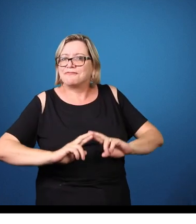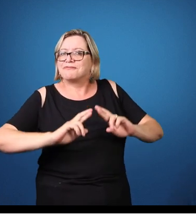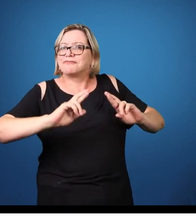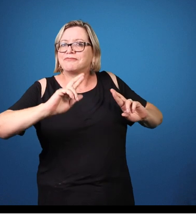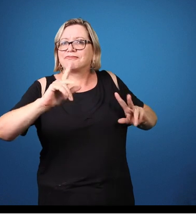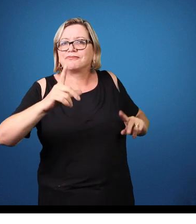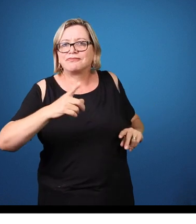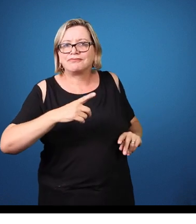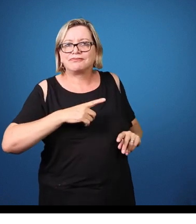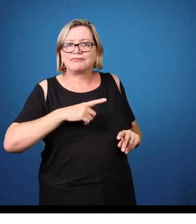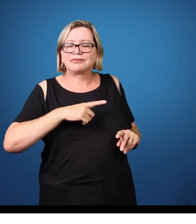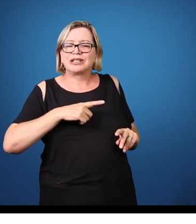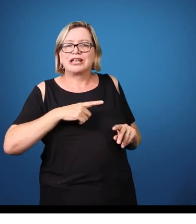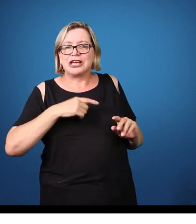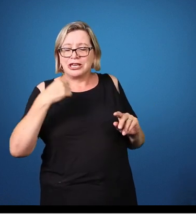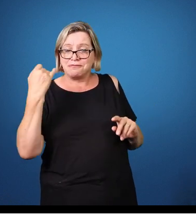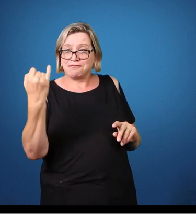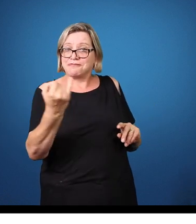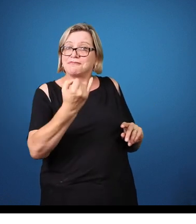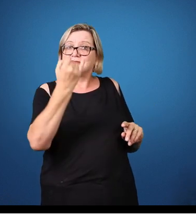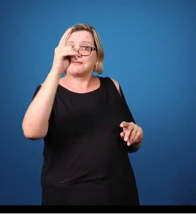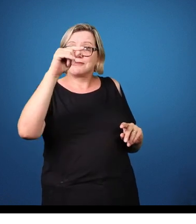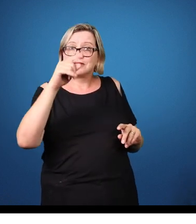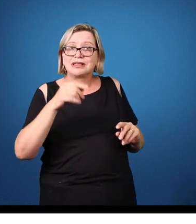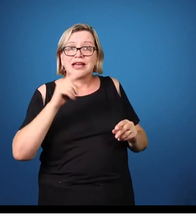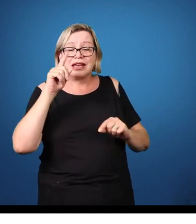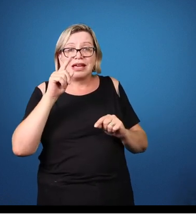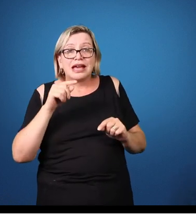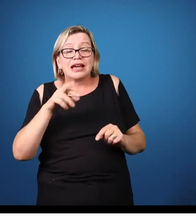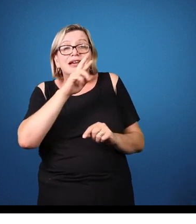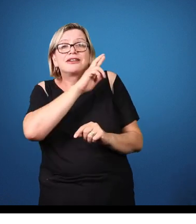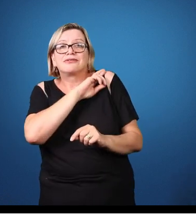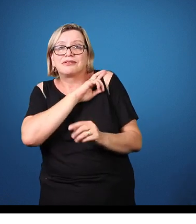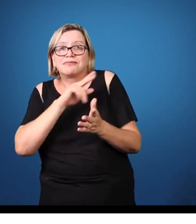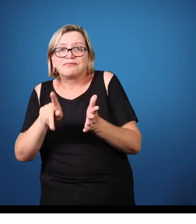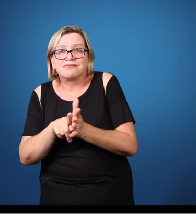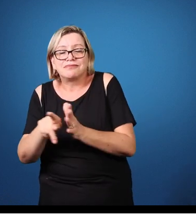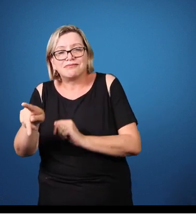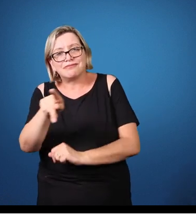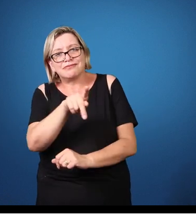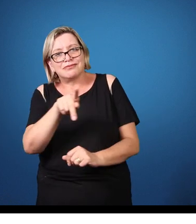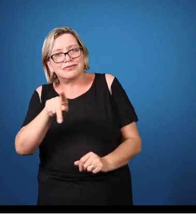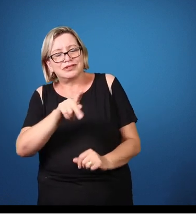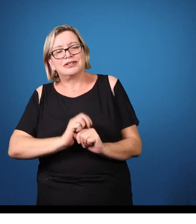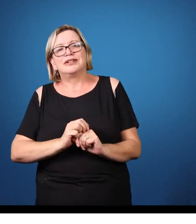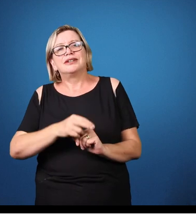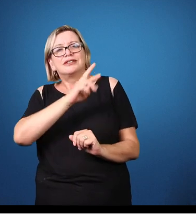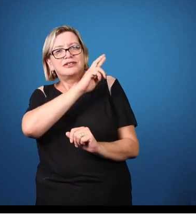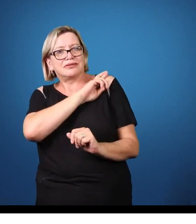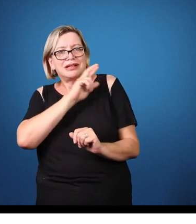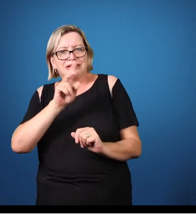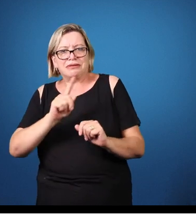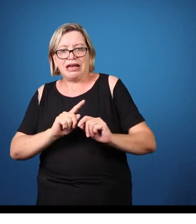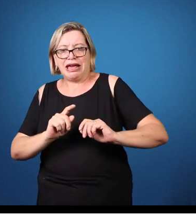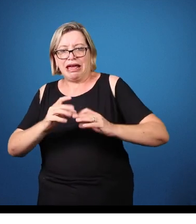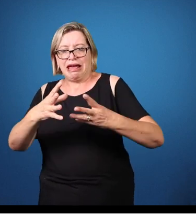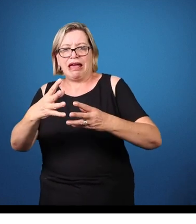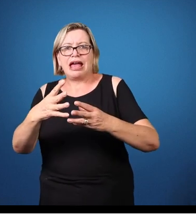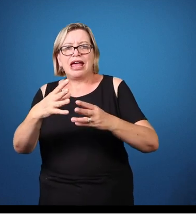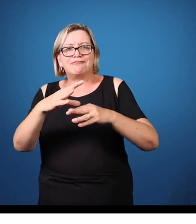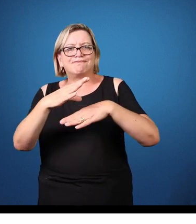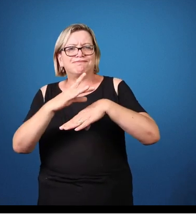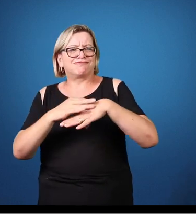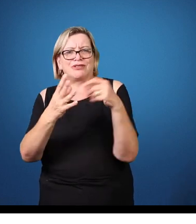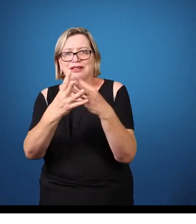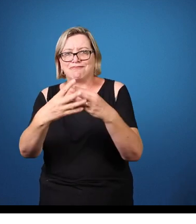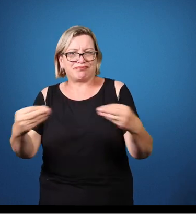educador. E a função do educador não é tratar, né? Eu comentei com você a questão do manual, e